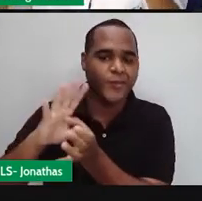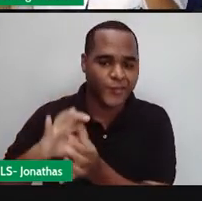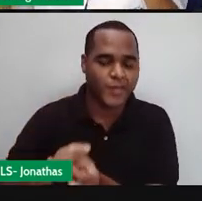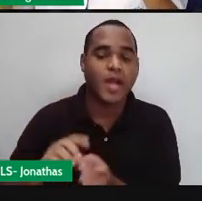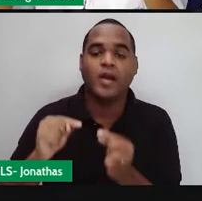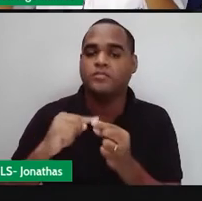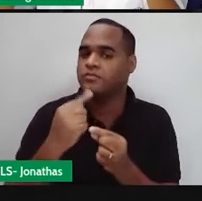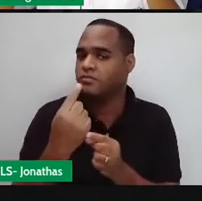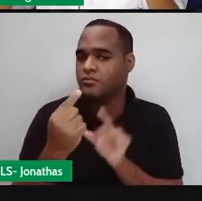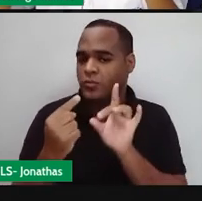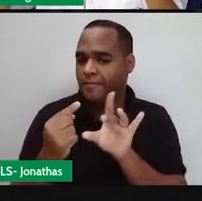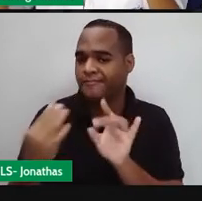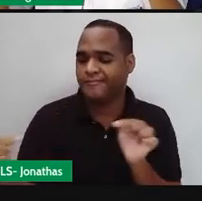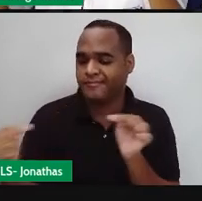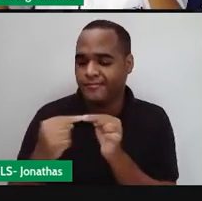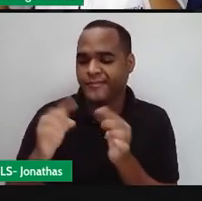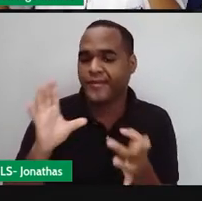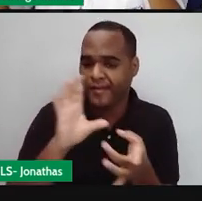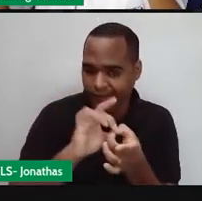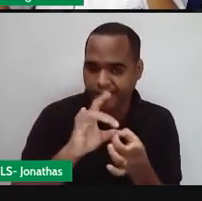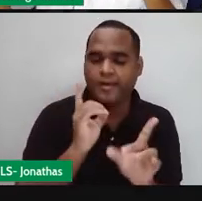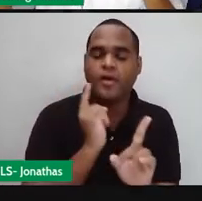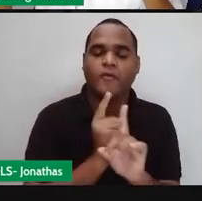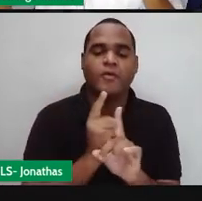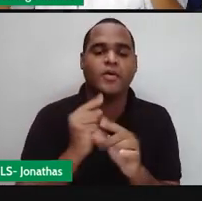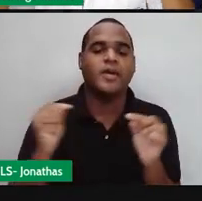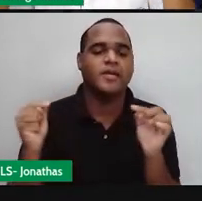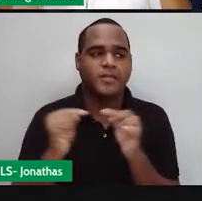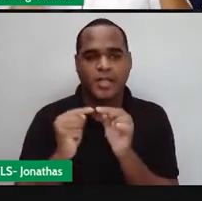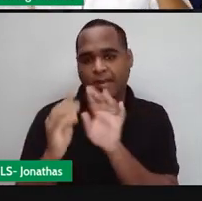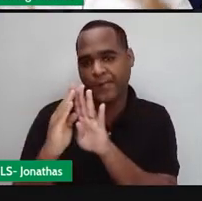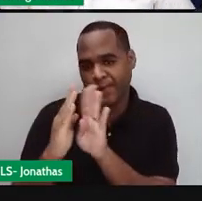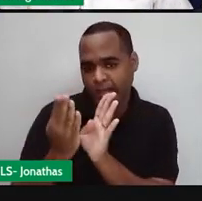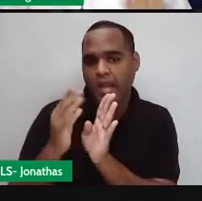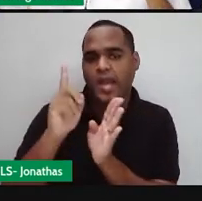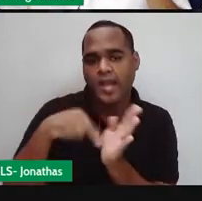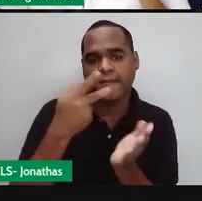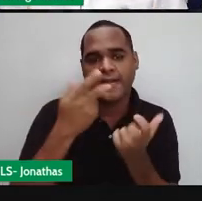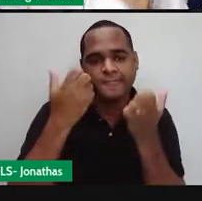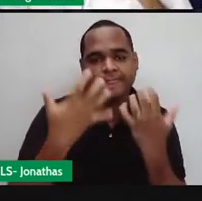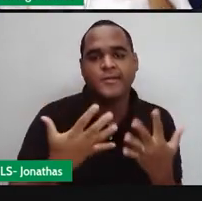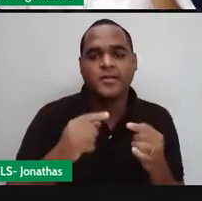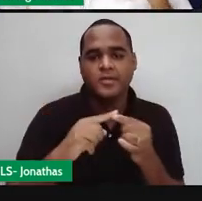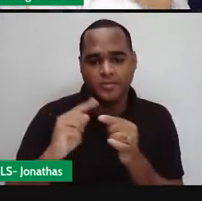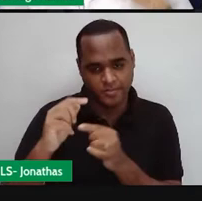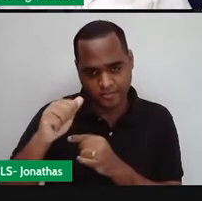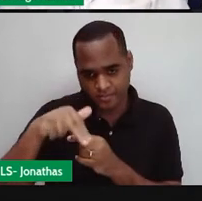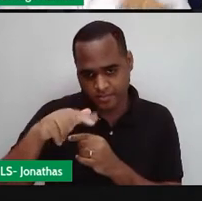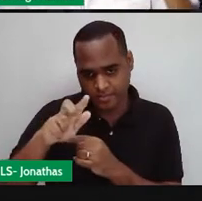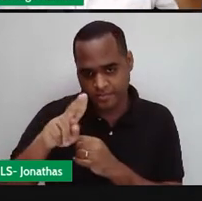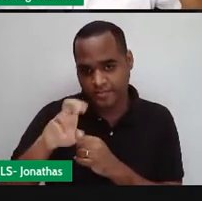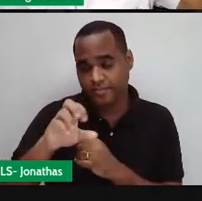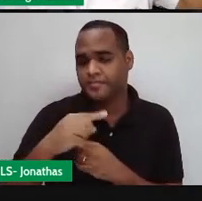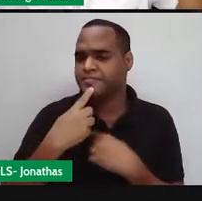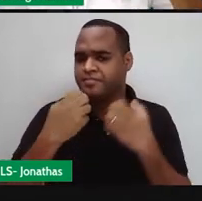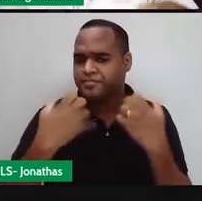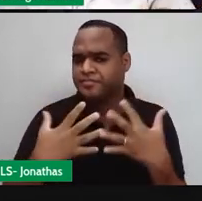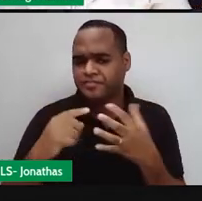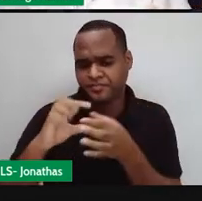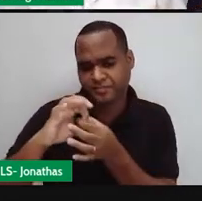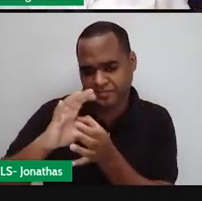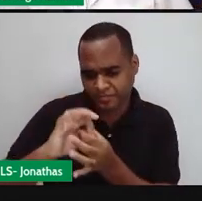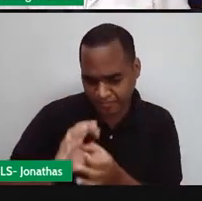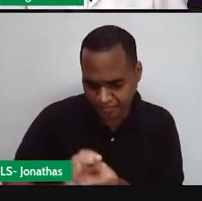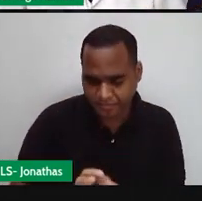polígono se encontrando com o outro forma uma abertura. E essa abertura é um ângulo interno, um ângulo que está